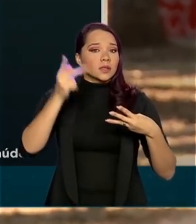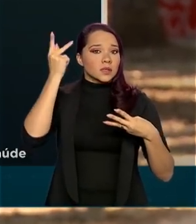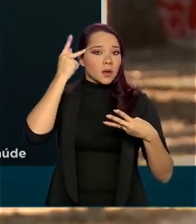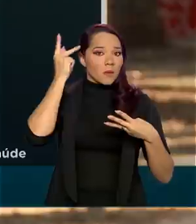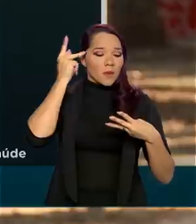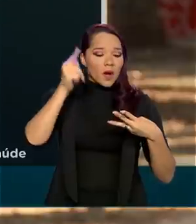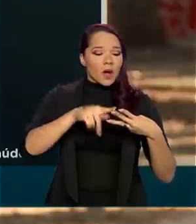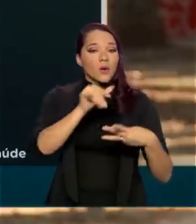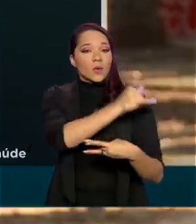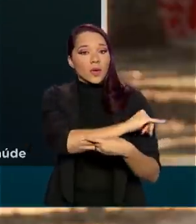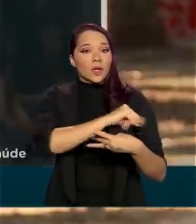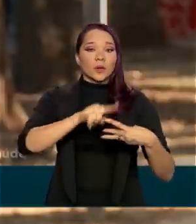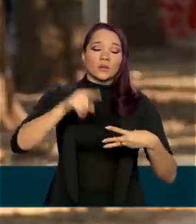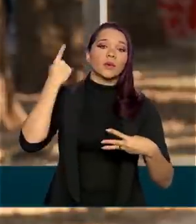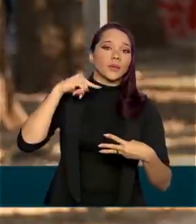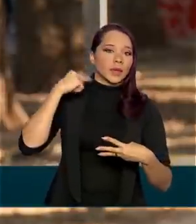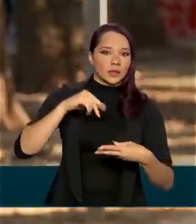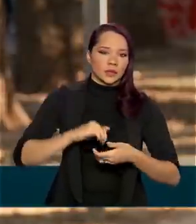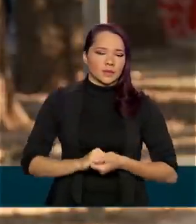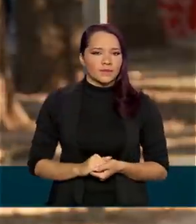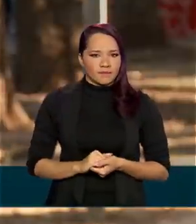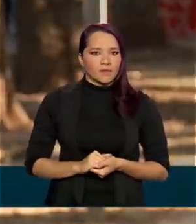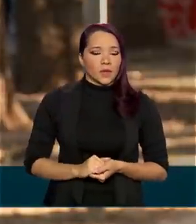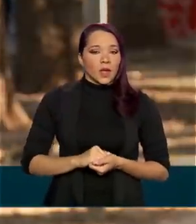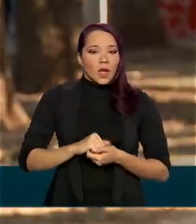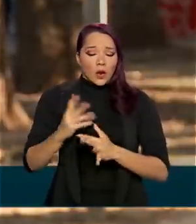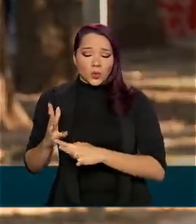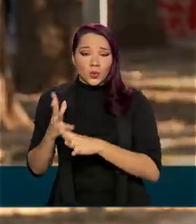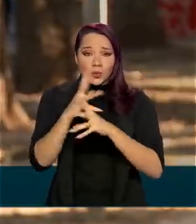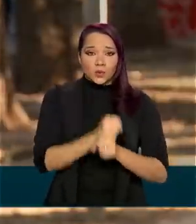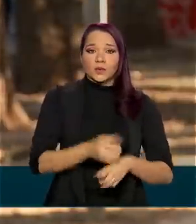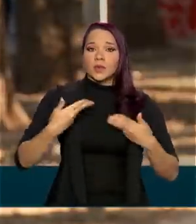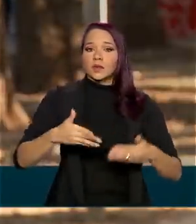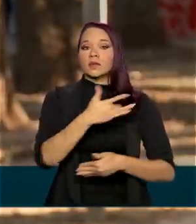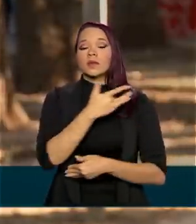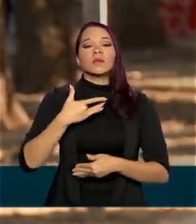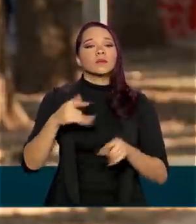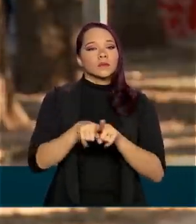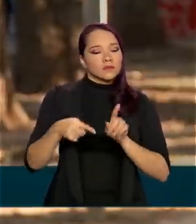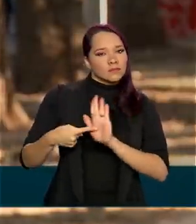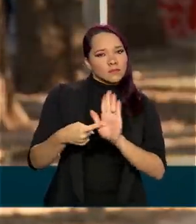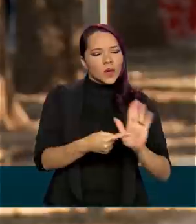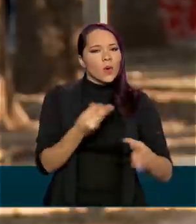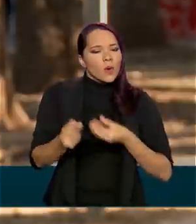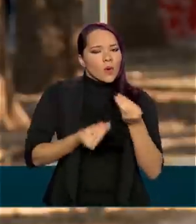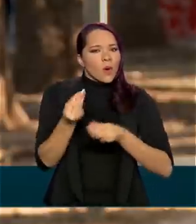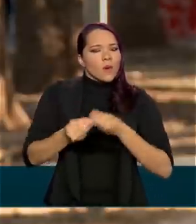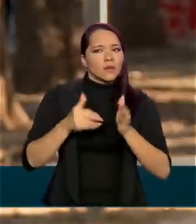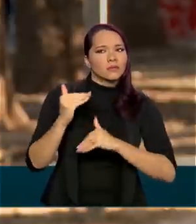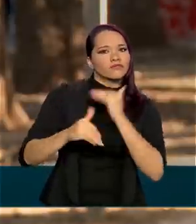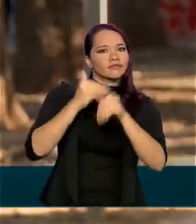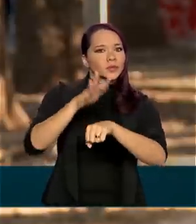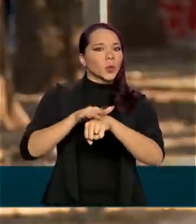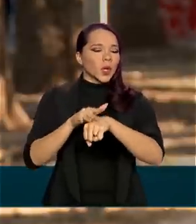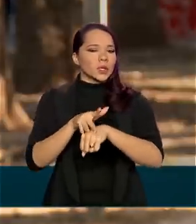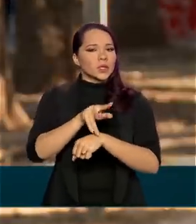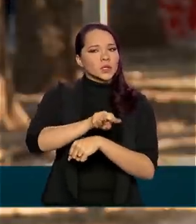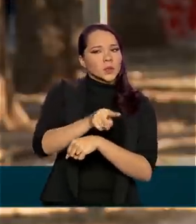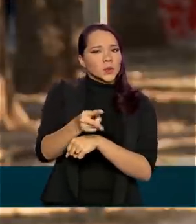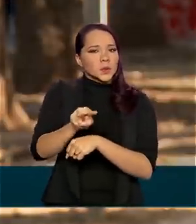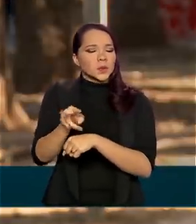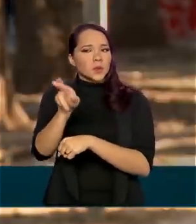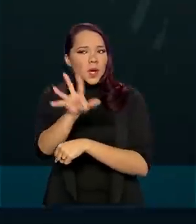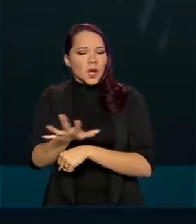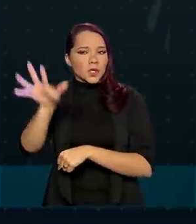Janeiro e Minas Gerais. O levantamento do Ministério da Saúde também mostra como a evolução da doença varia de